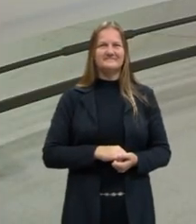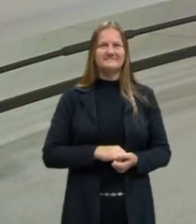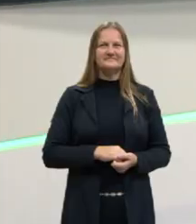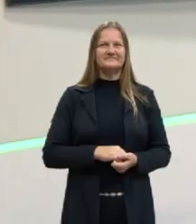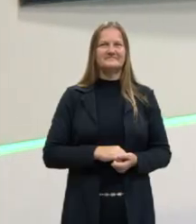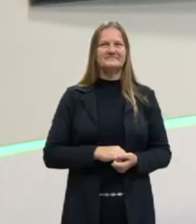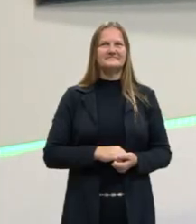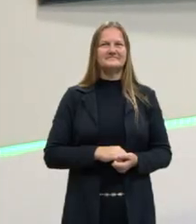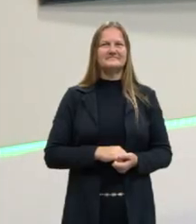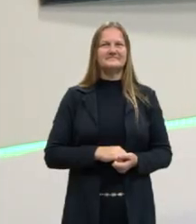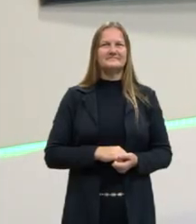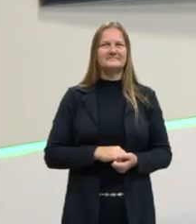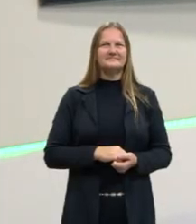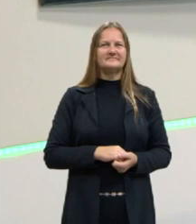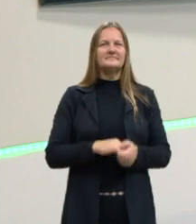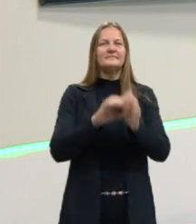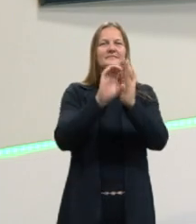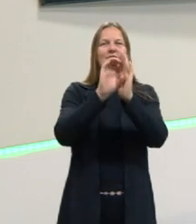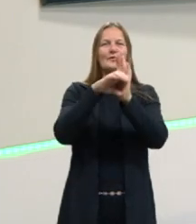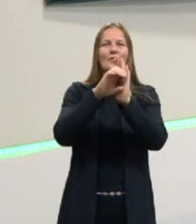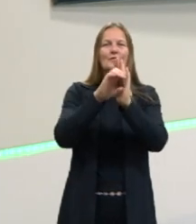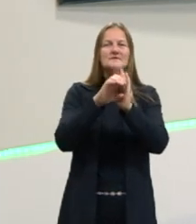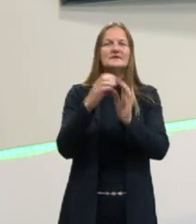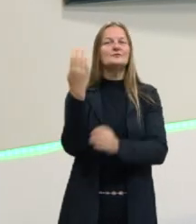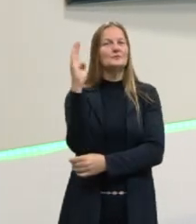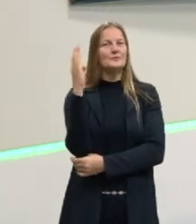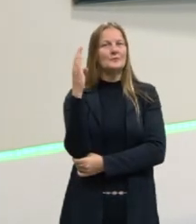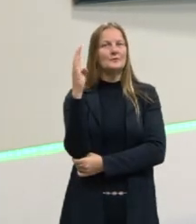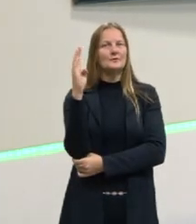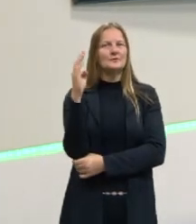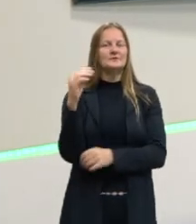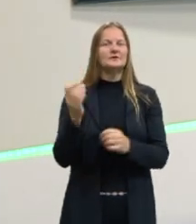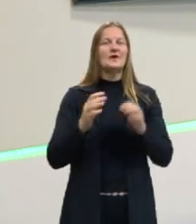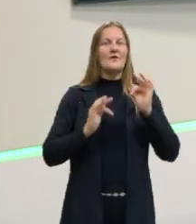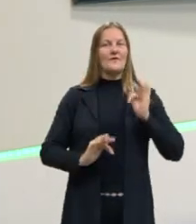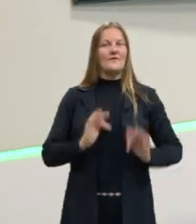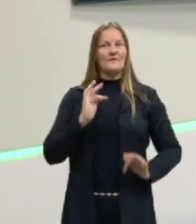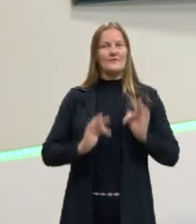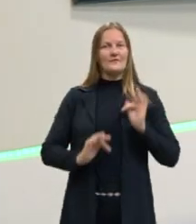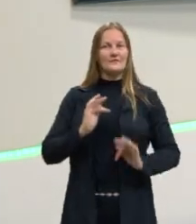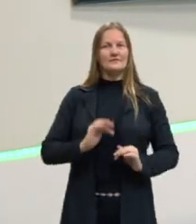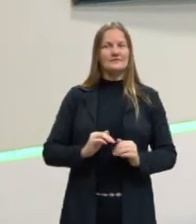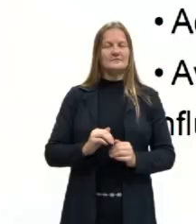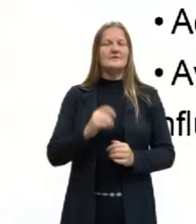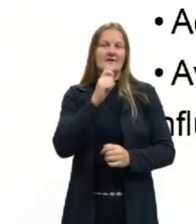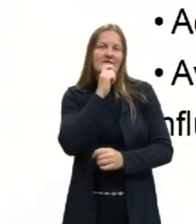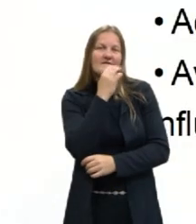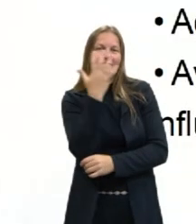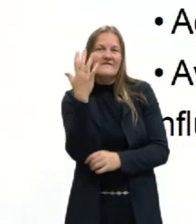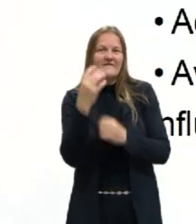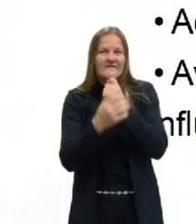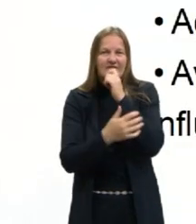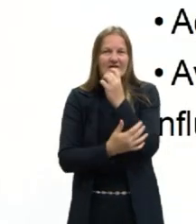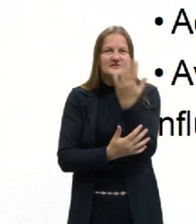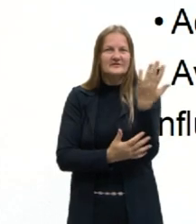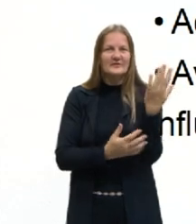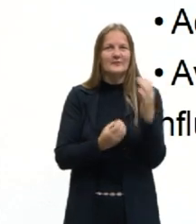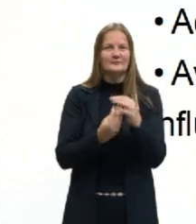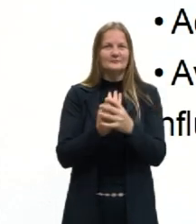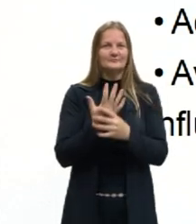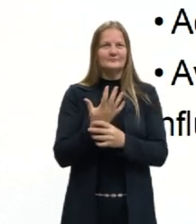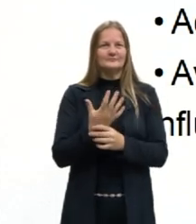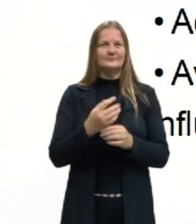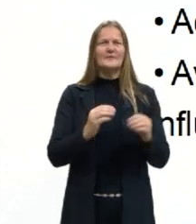Então, para os conceitos, então, da Biologia, da Fisiologia Vegetal. Então, para que que